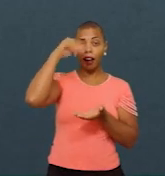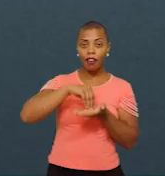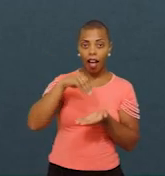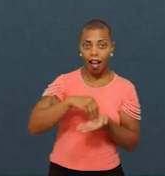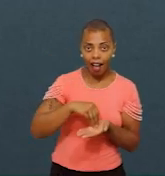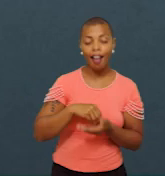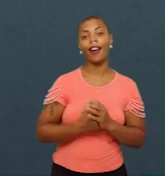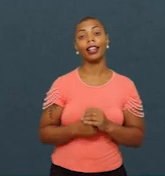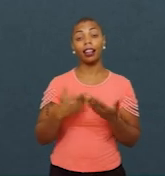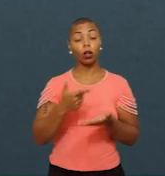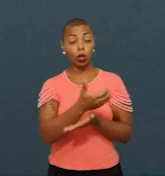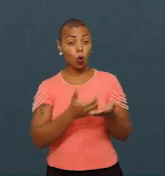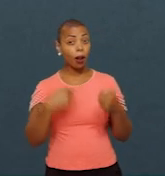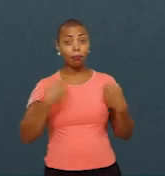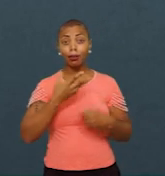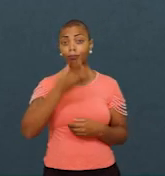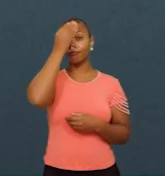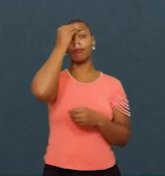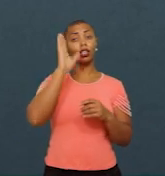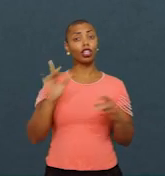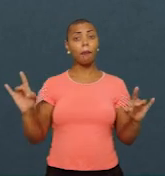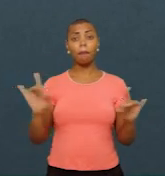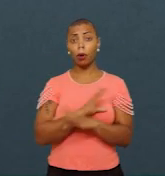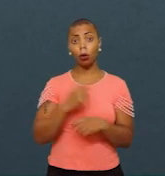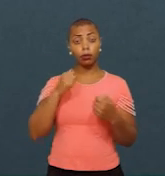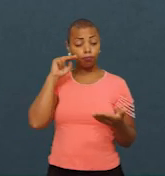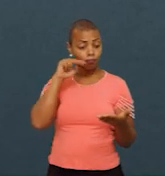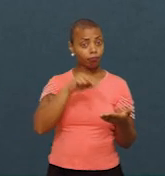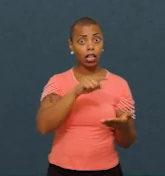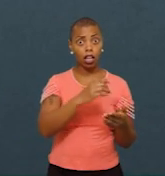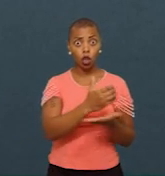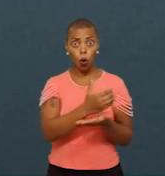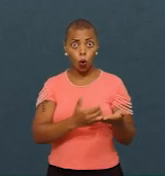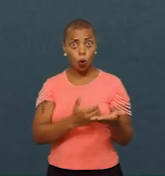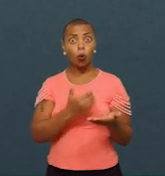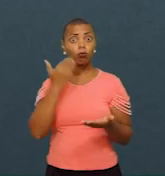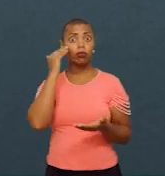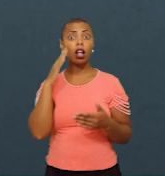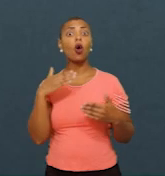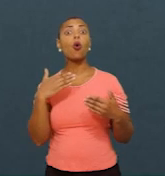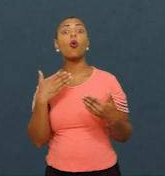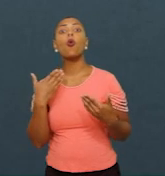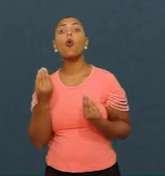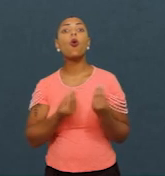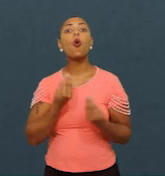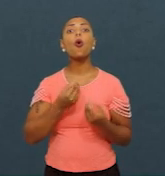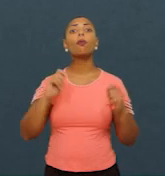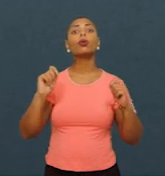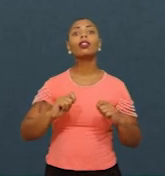esse currículo tem que estar na ponta da língua, a gente vai ter que olhar para esse currículo identificando como é que a gente vai fazer